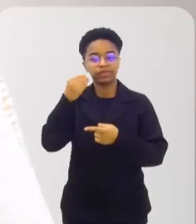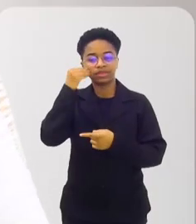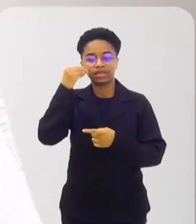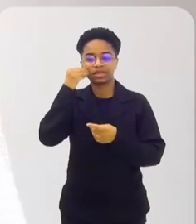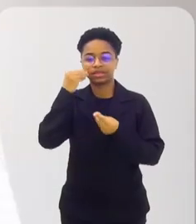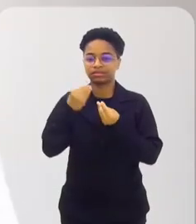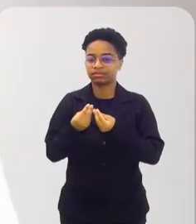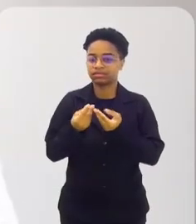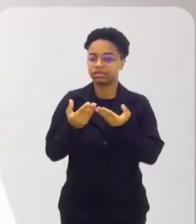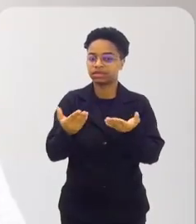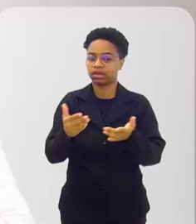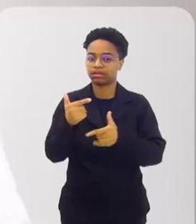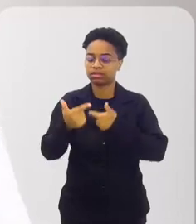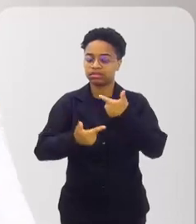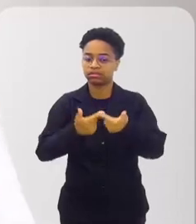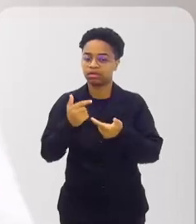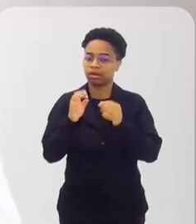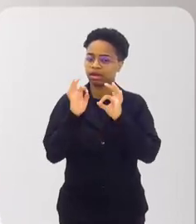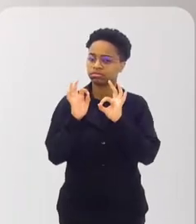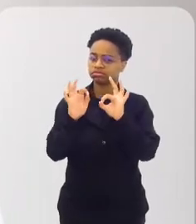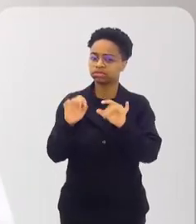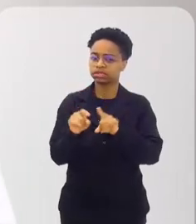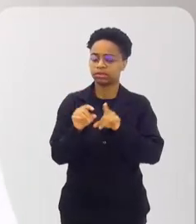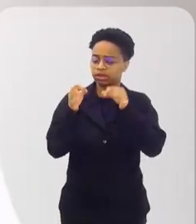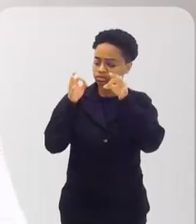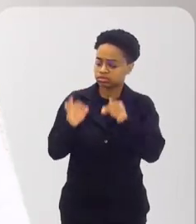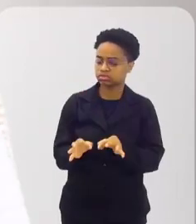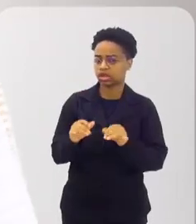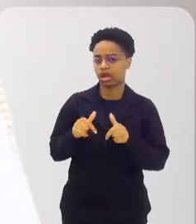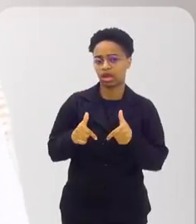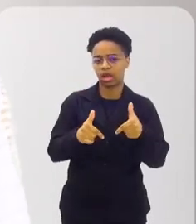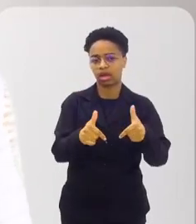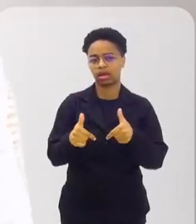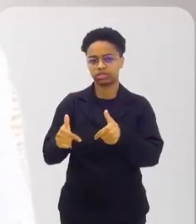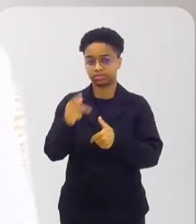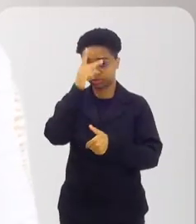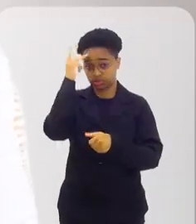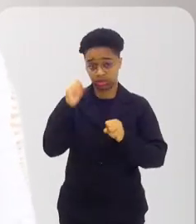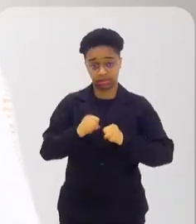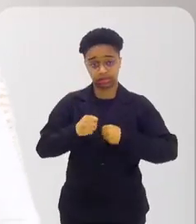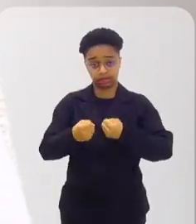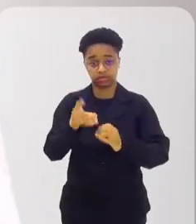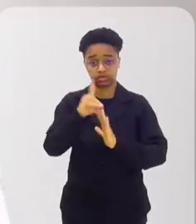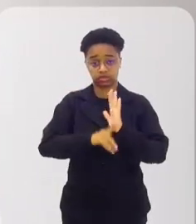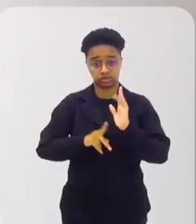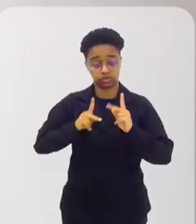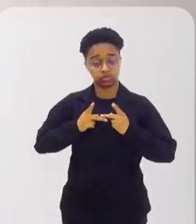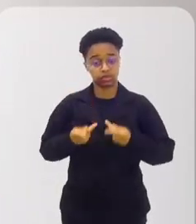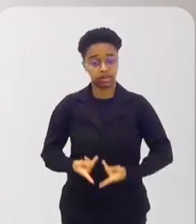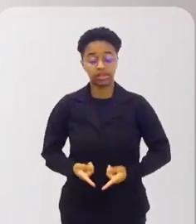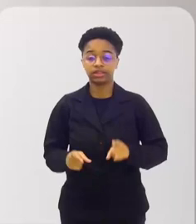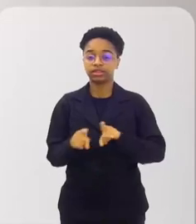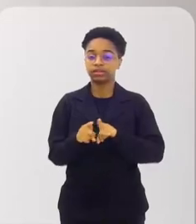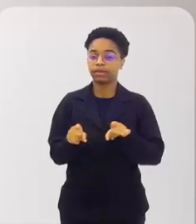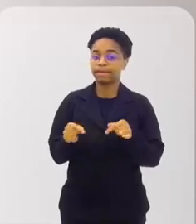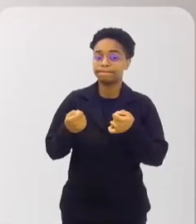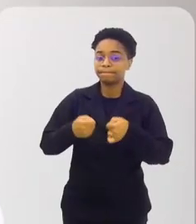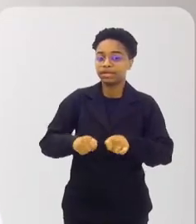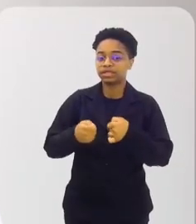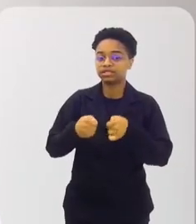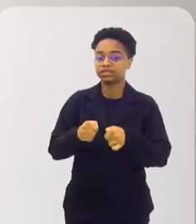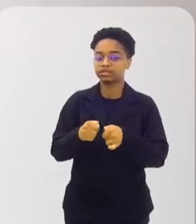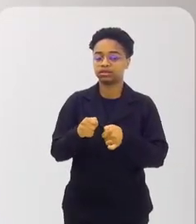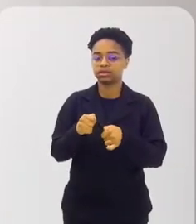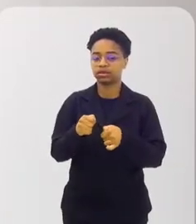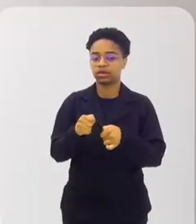garantia do trabalho e da dignidade dos defensores dos direitos humanos, assim como precisamos garantir